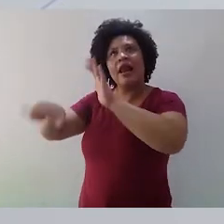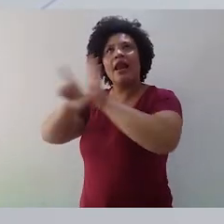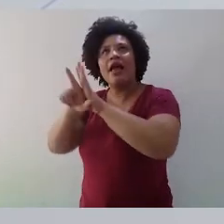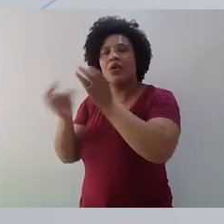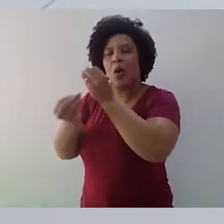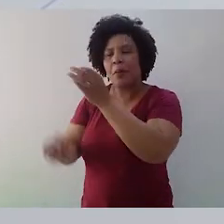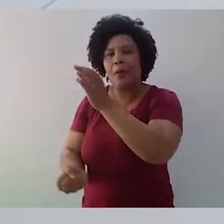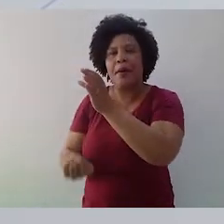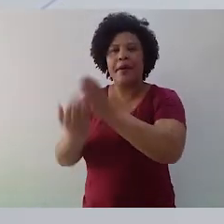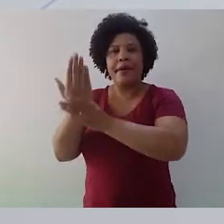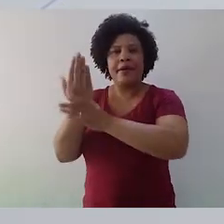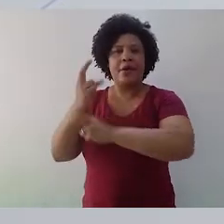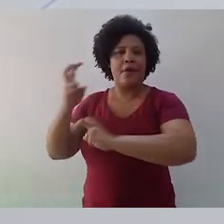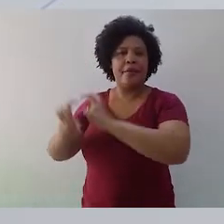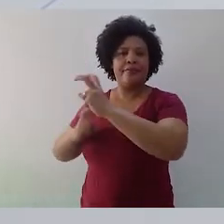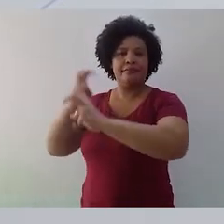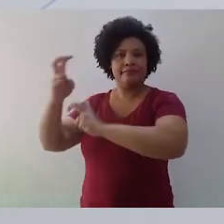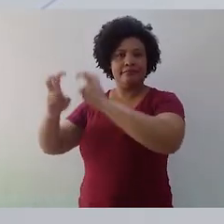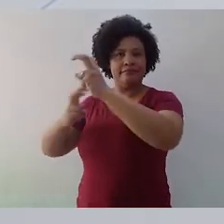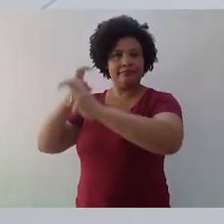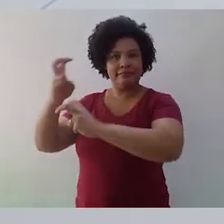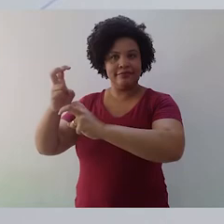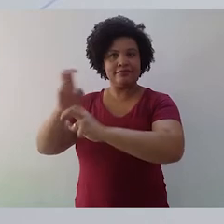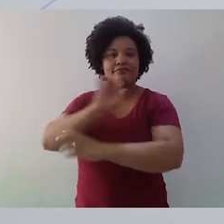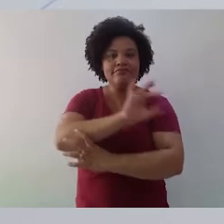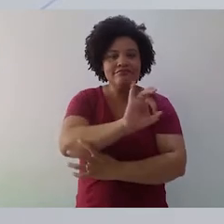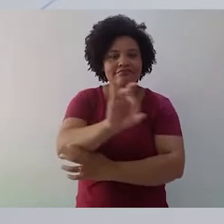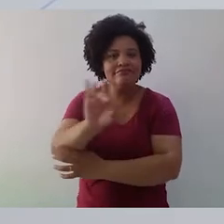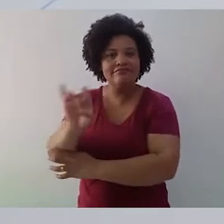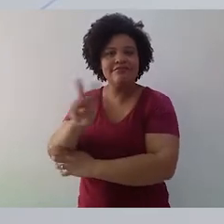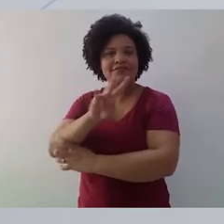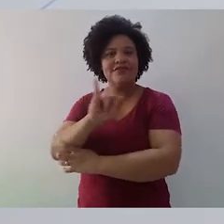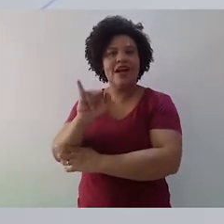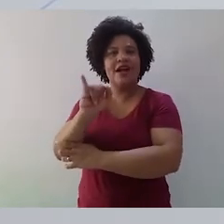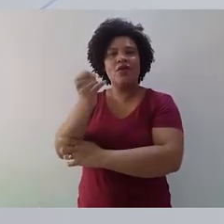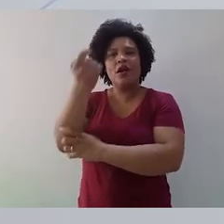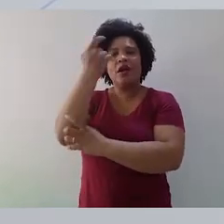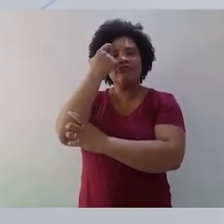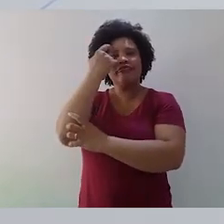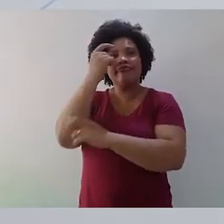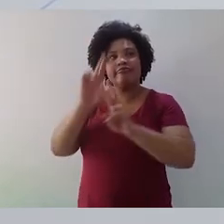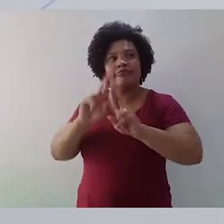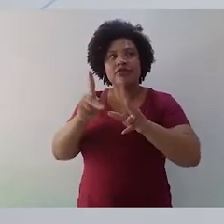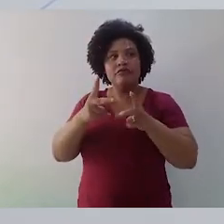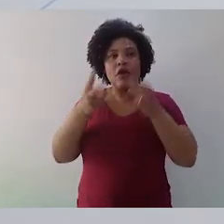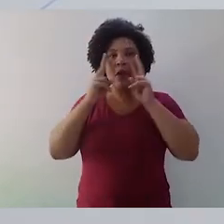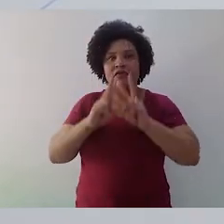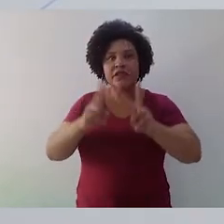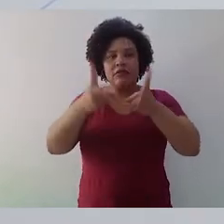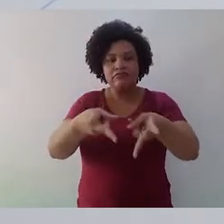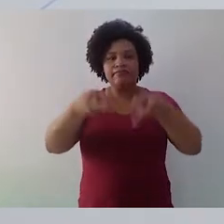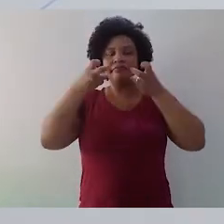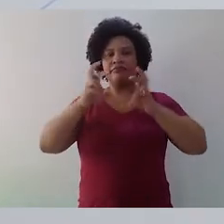à constituição do parque. Cada um vai ter um olhar perceptivo sobre a realidade.